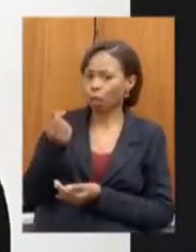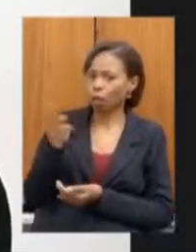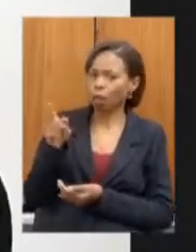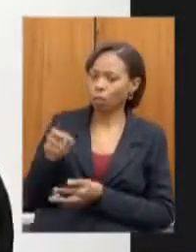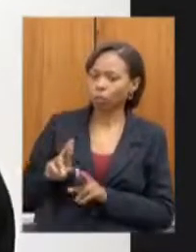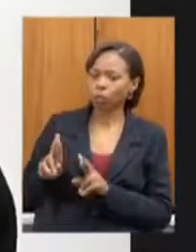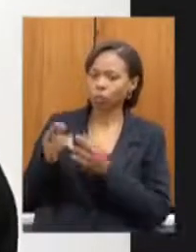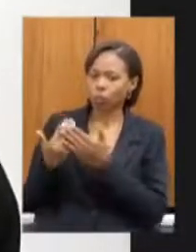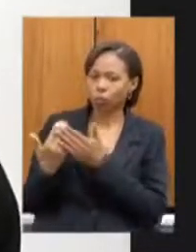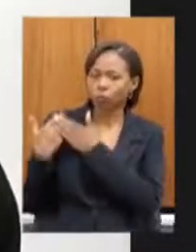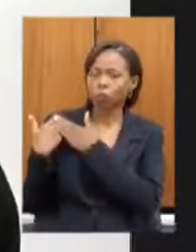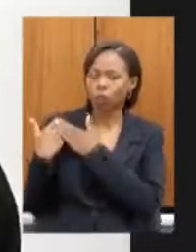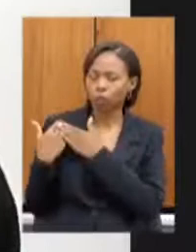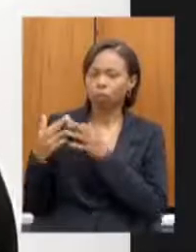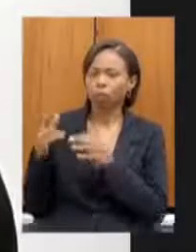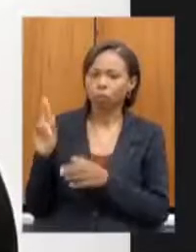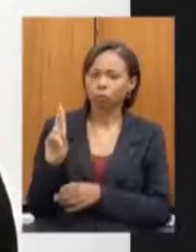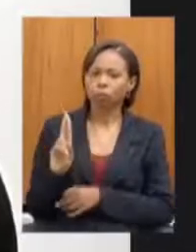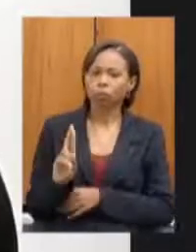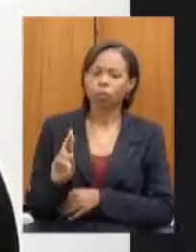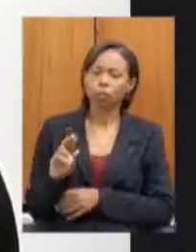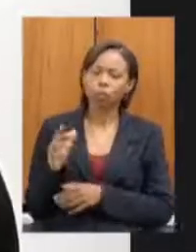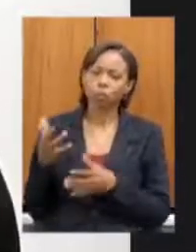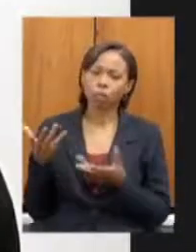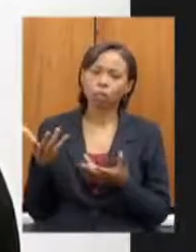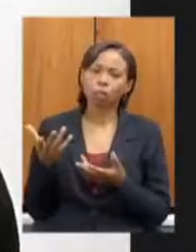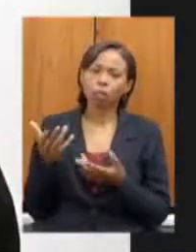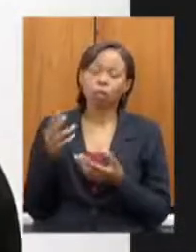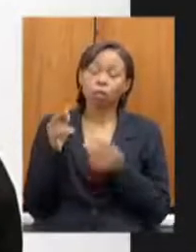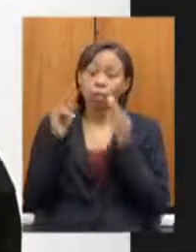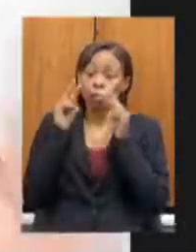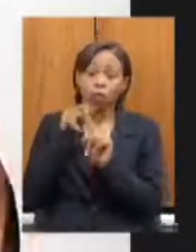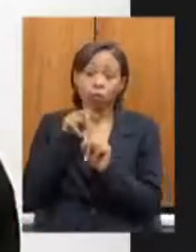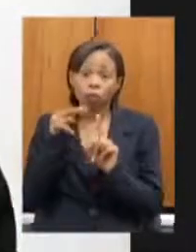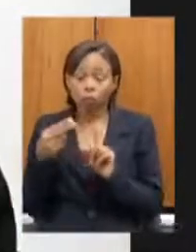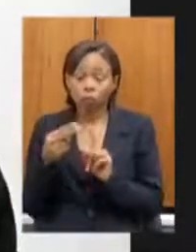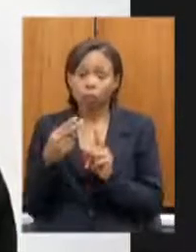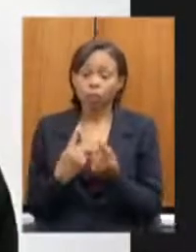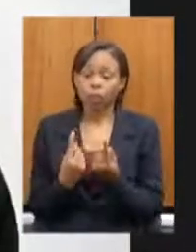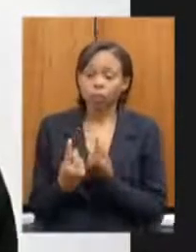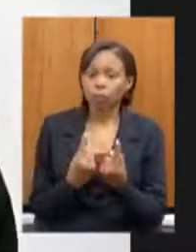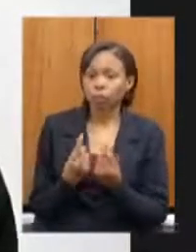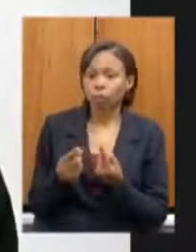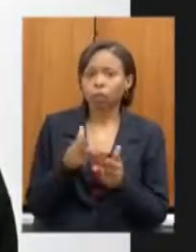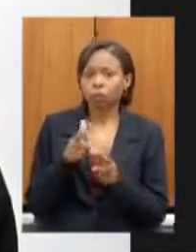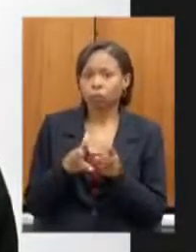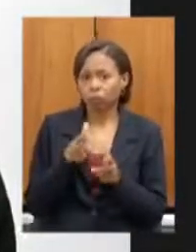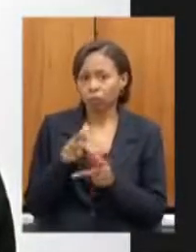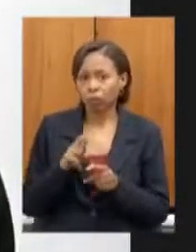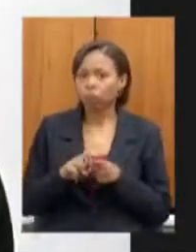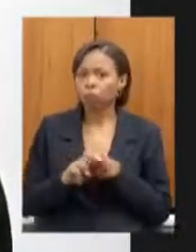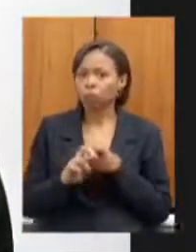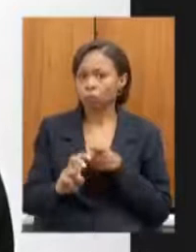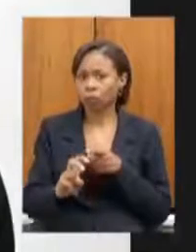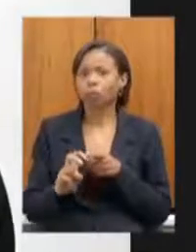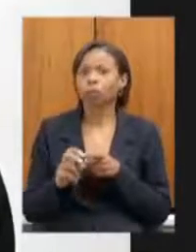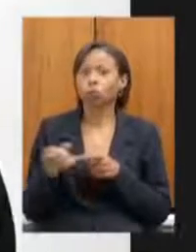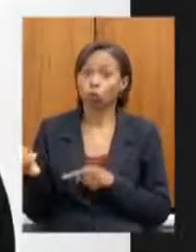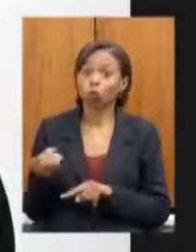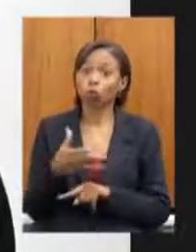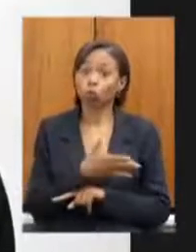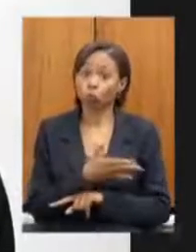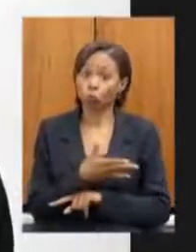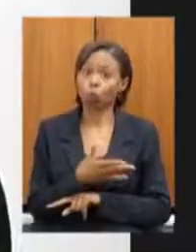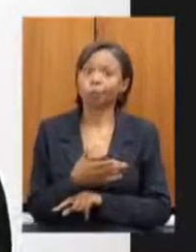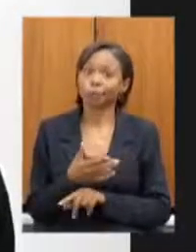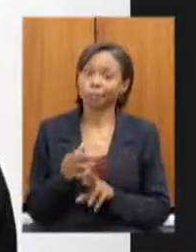pela condução pela visão na linha ferroviária nesse novo arcabouço que se com certeza não fosse